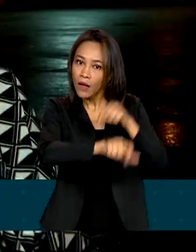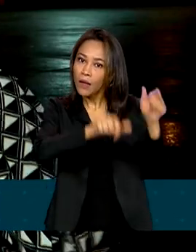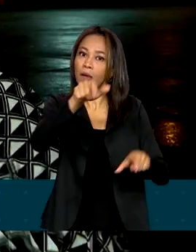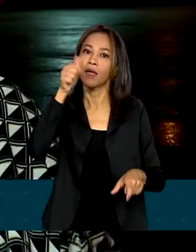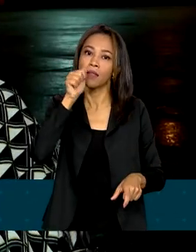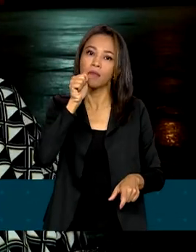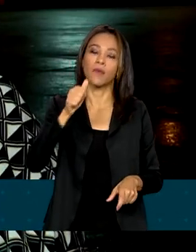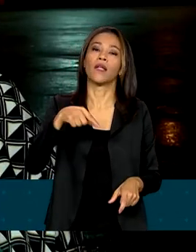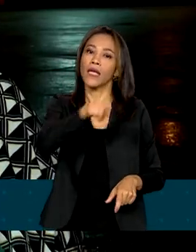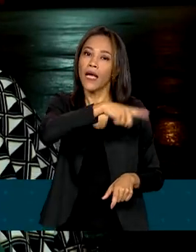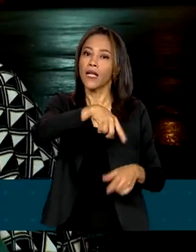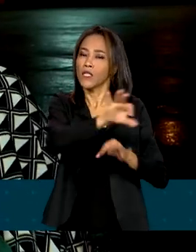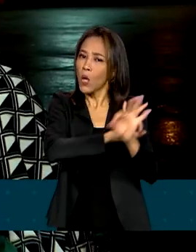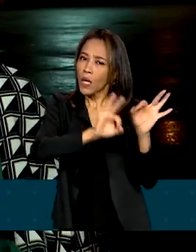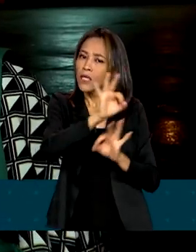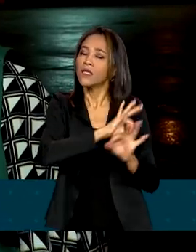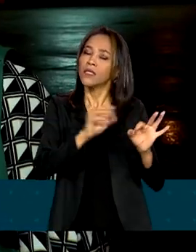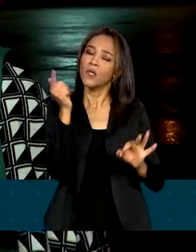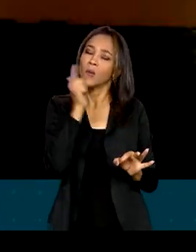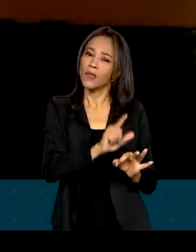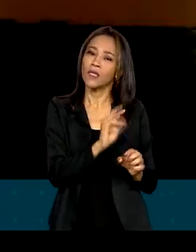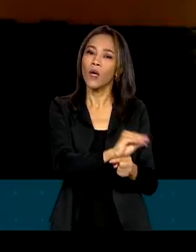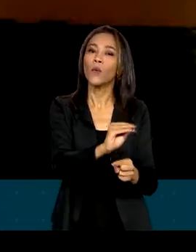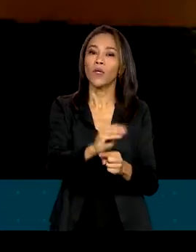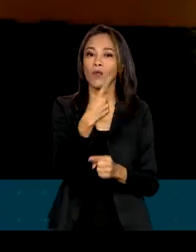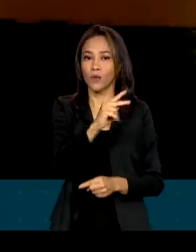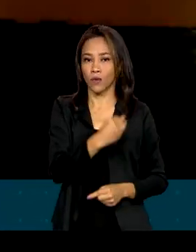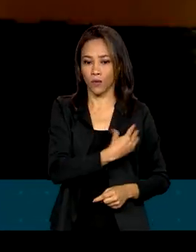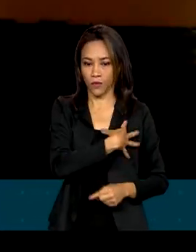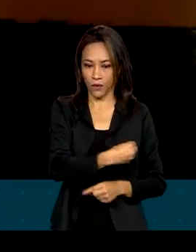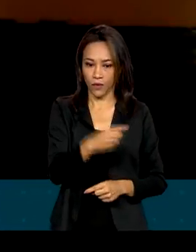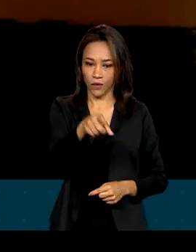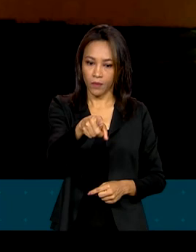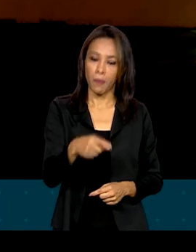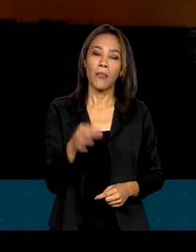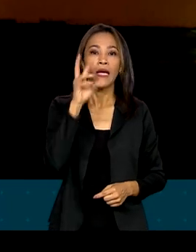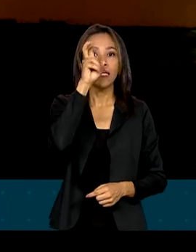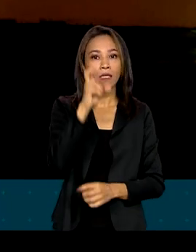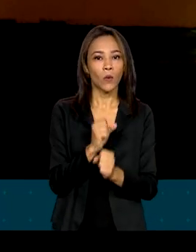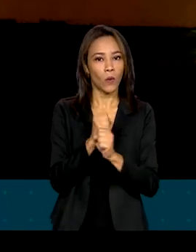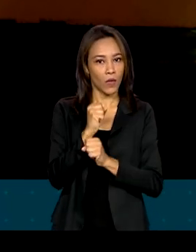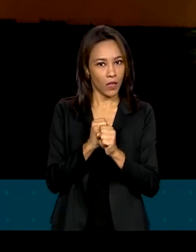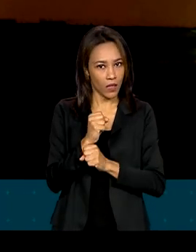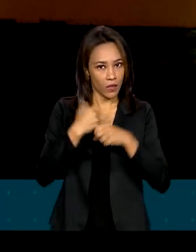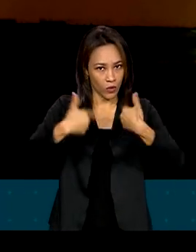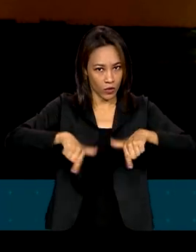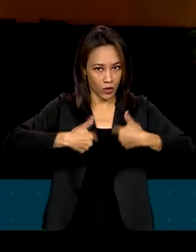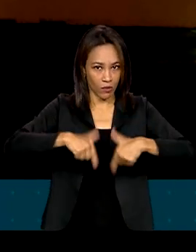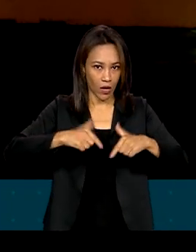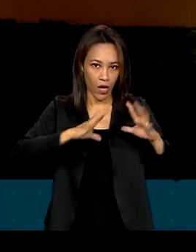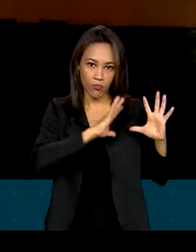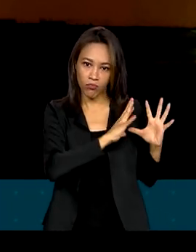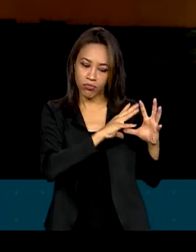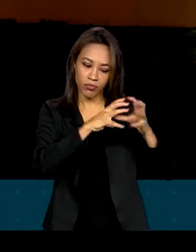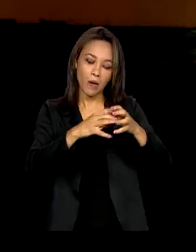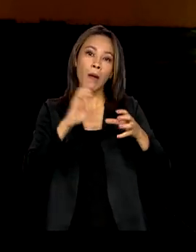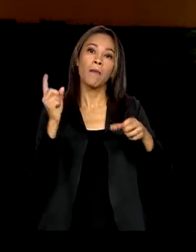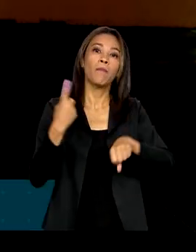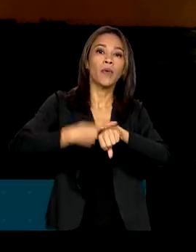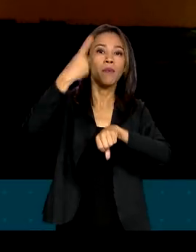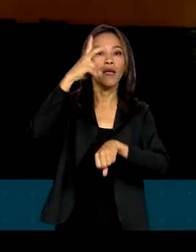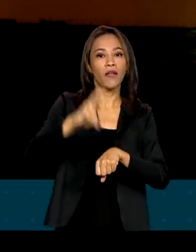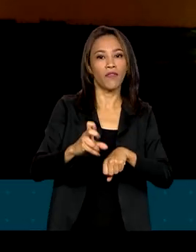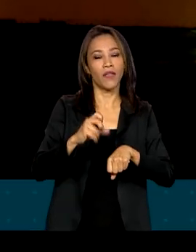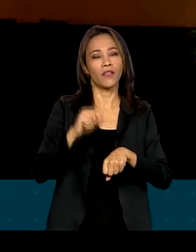Para que elas se organizem e possam cuidar dos seus filhos. Em cinco anos de operação acolhida, esta foi a primeira vez que um voo do programa